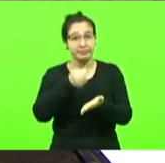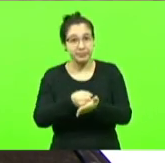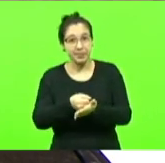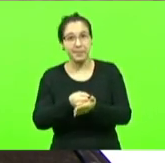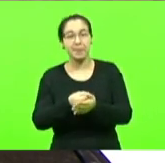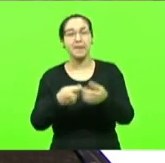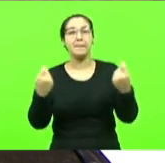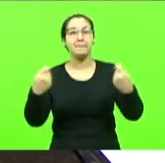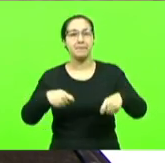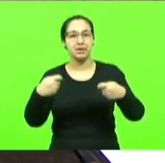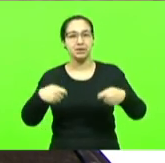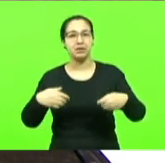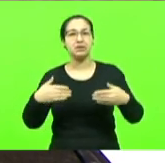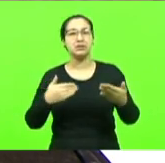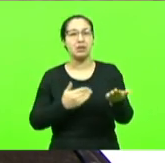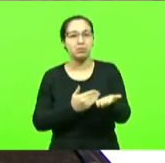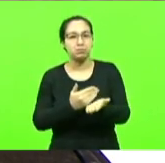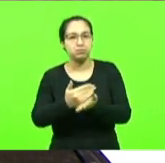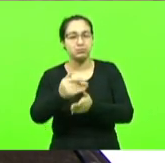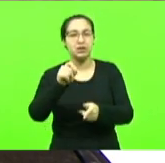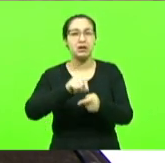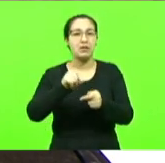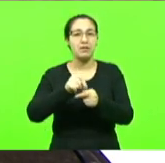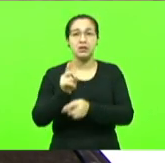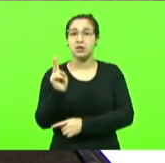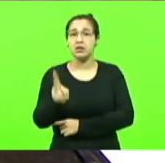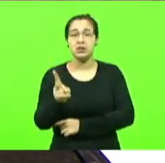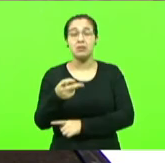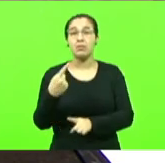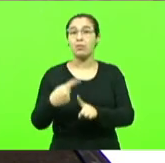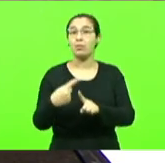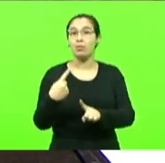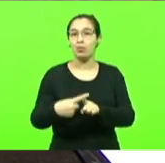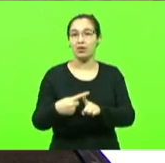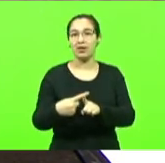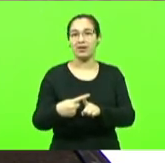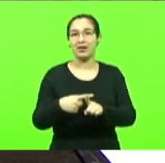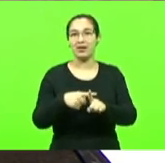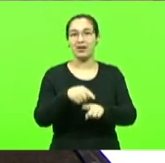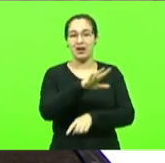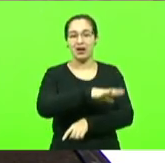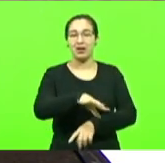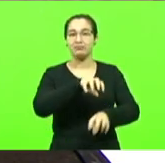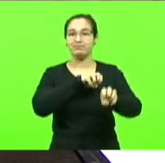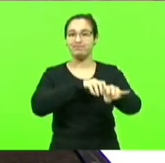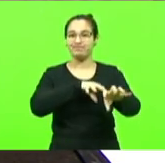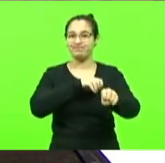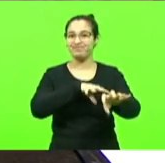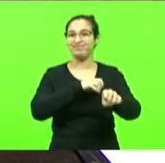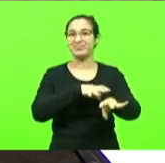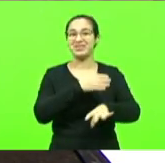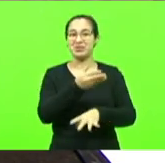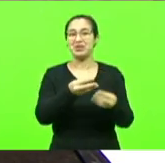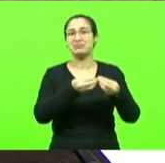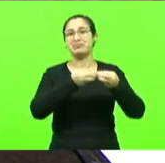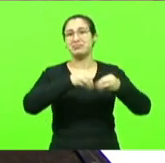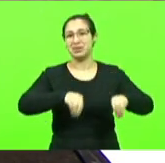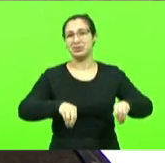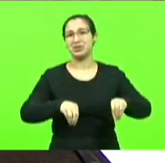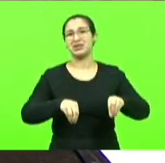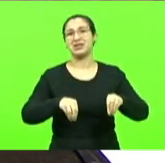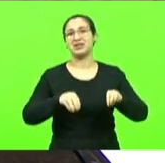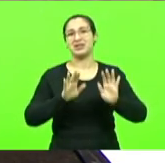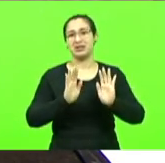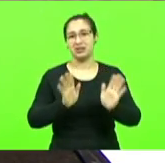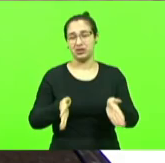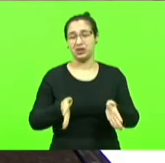começar a ser feito uma vez que a nossa educação vai por água abaixo porque o que é importante ensinar está